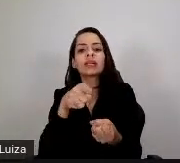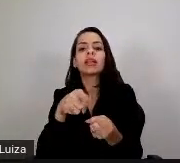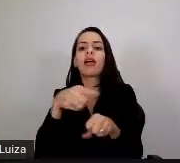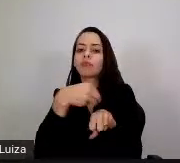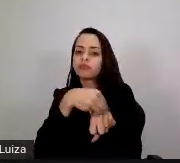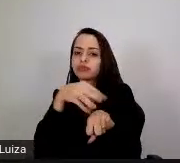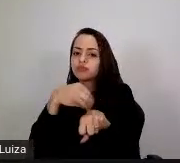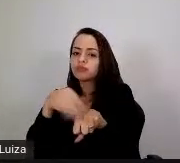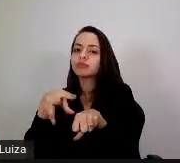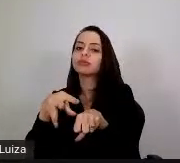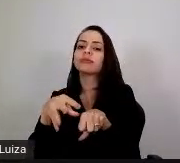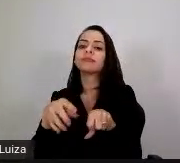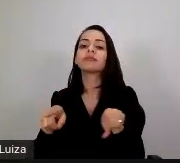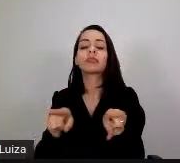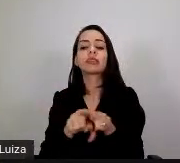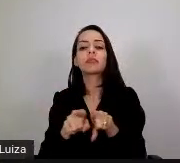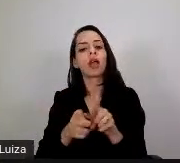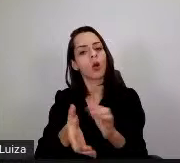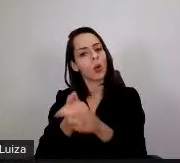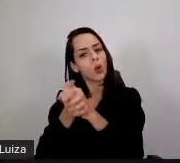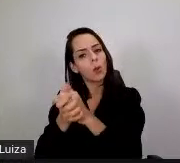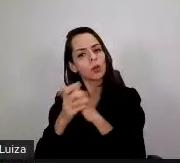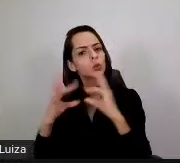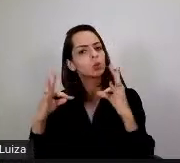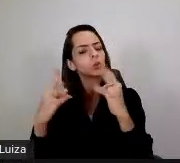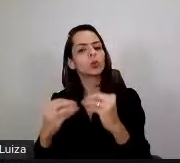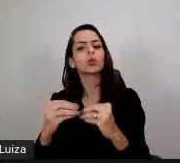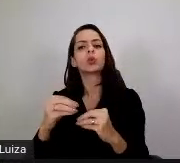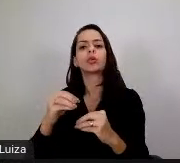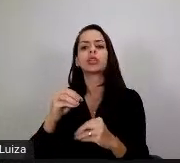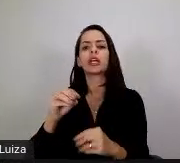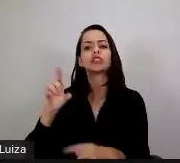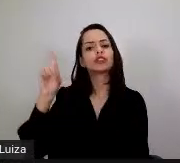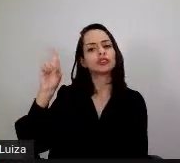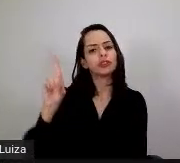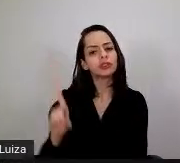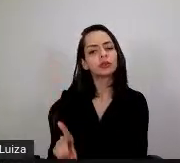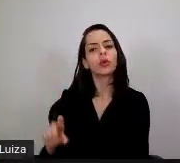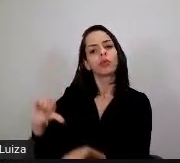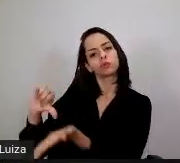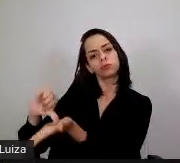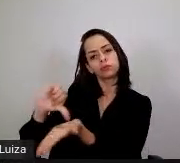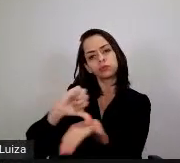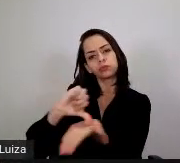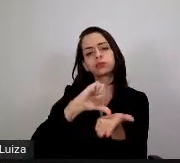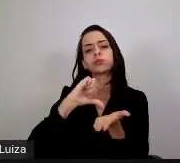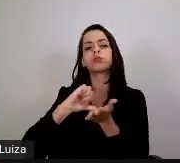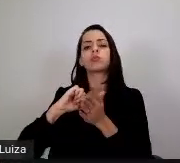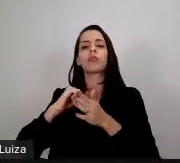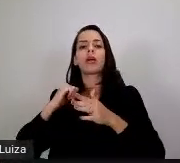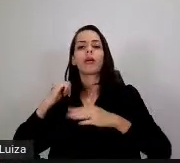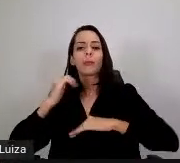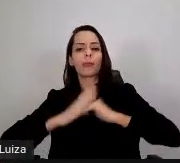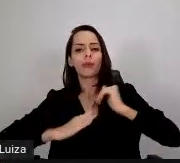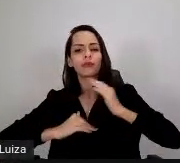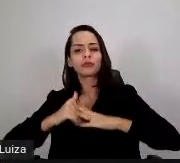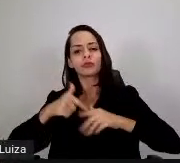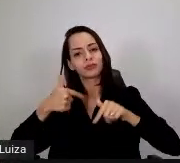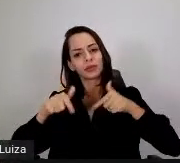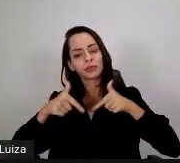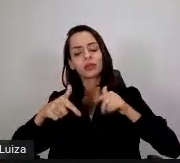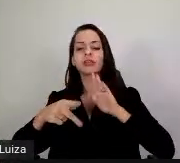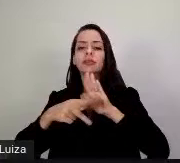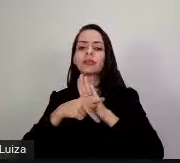Cumprimento todos os diretores do IFNMG e todos os demais servidores, servidoras e estudantes da nossa instituição. E